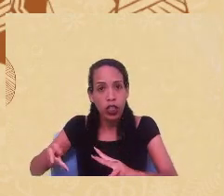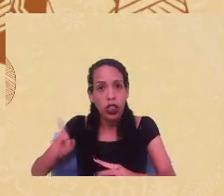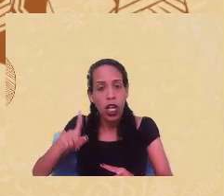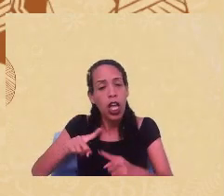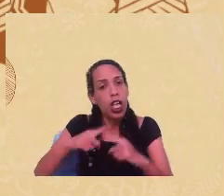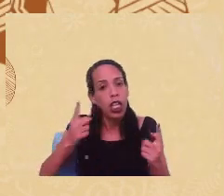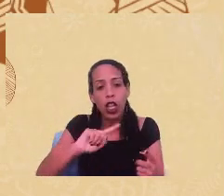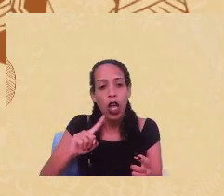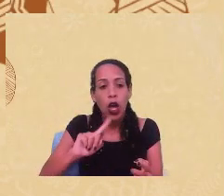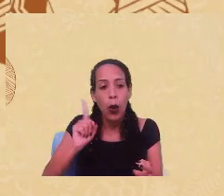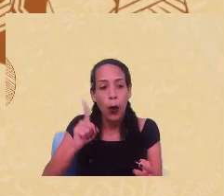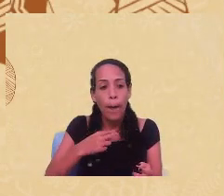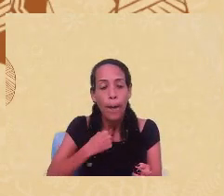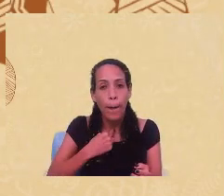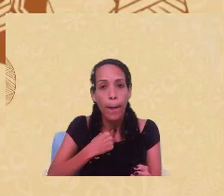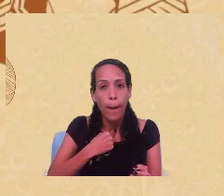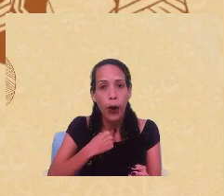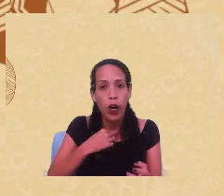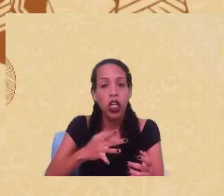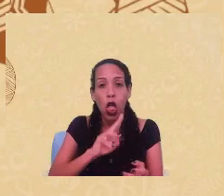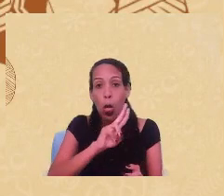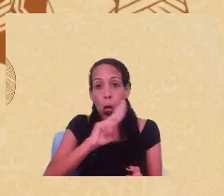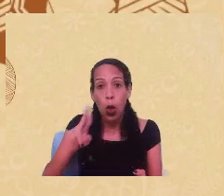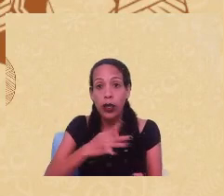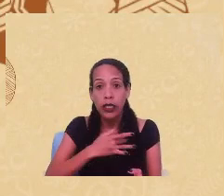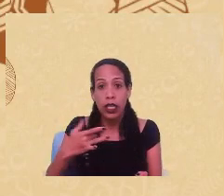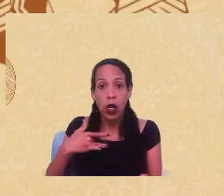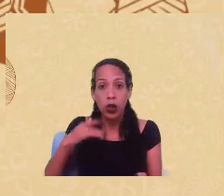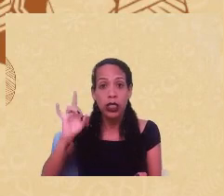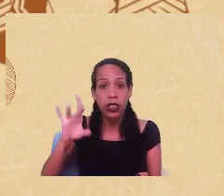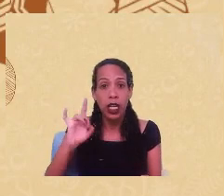possível para o campo da saúde, em especial da saúde mental,